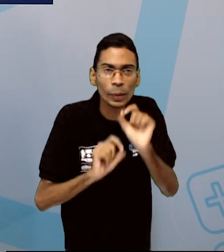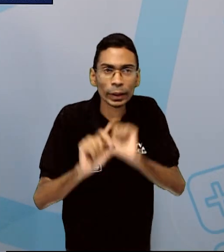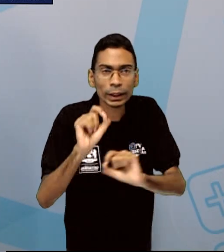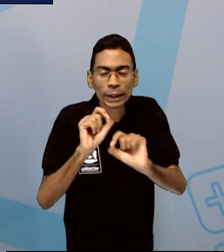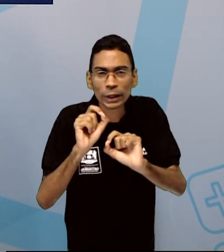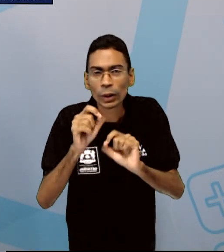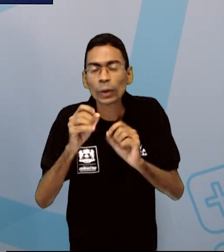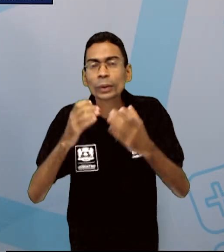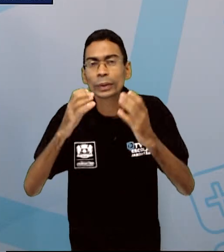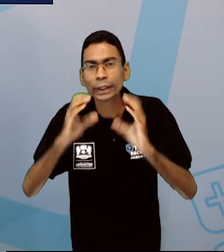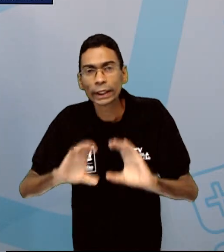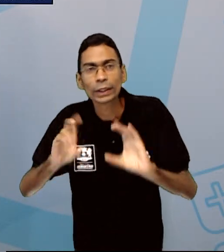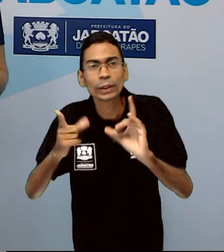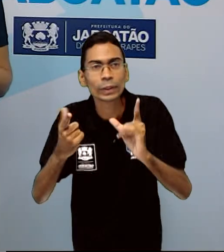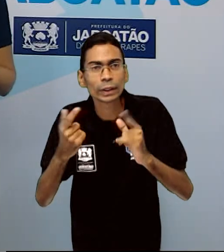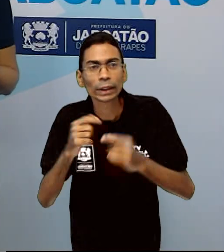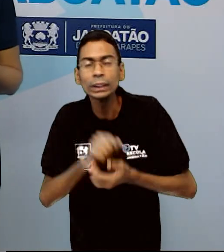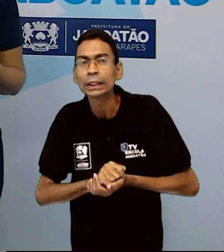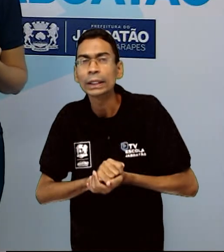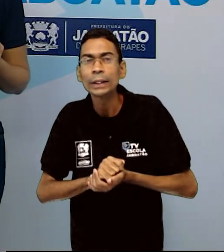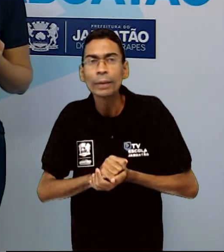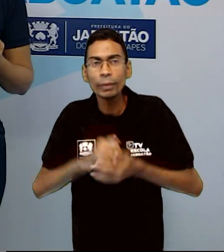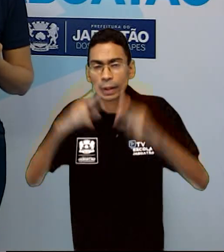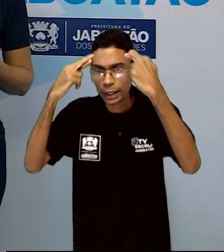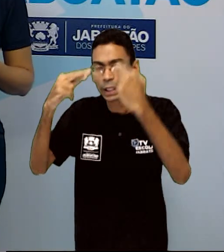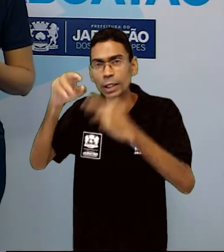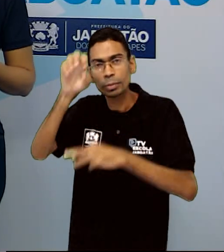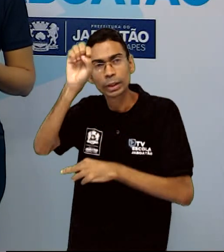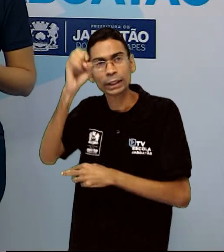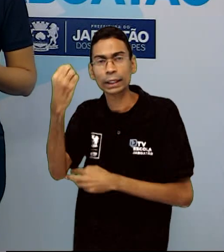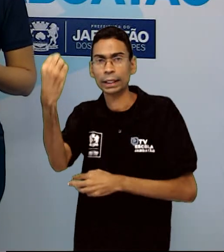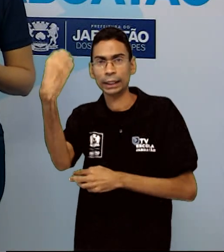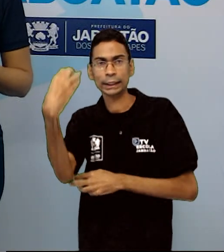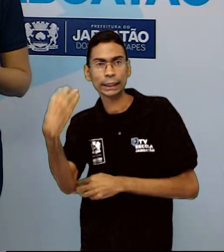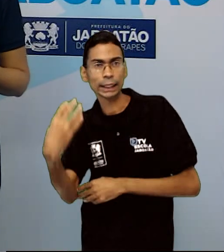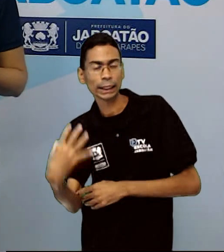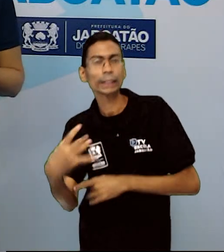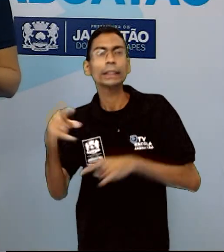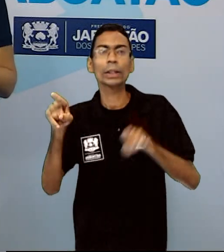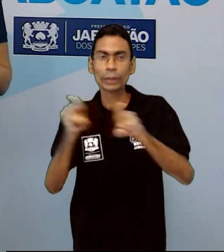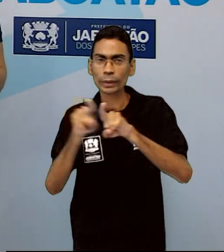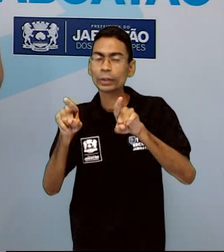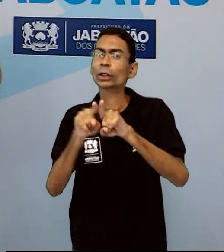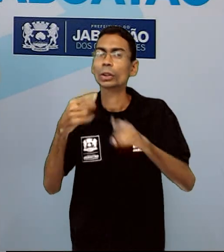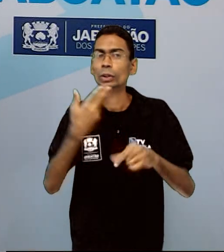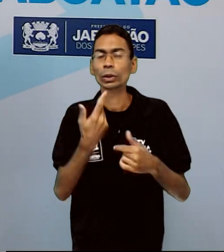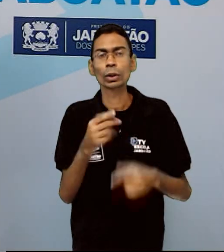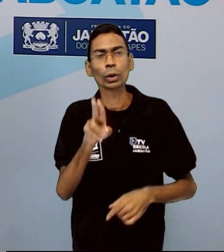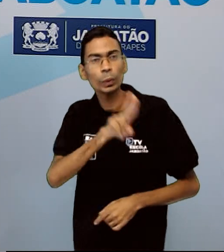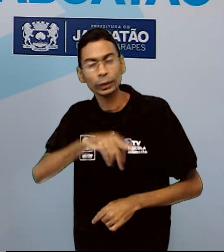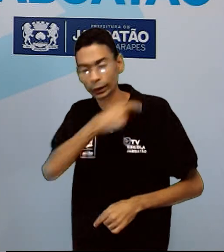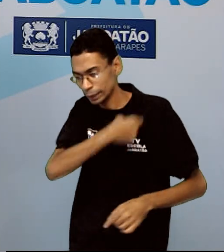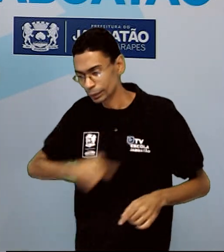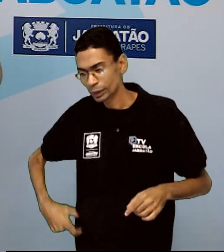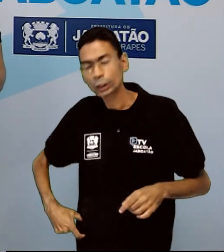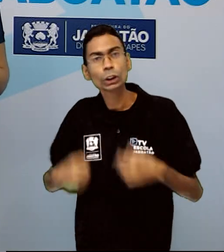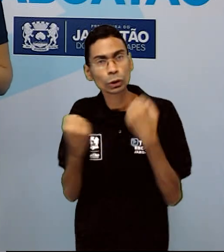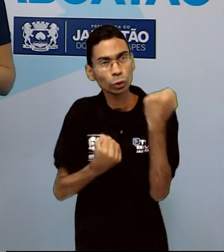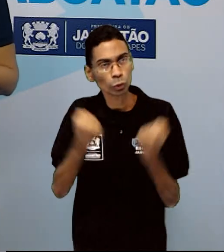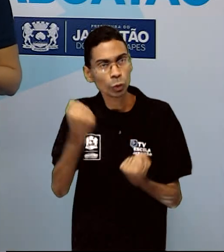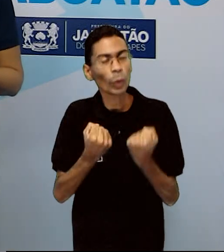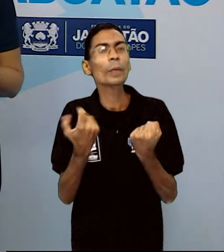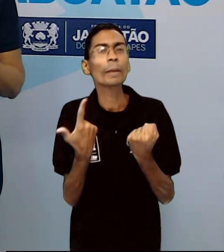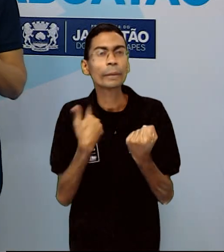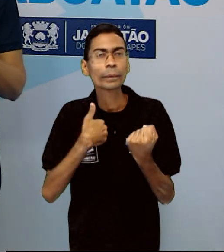respeita a sinalização de trânsito, usa o cinto de segurança e atravessa na faixa de